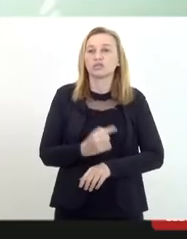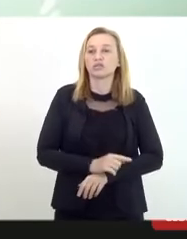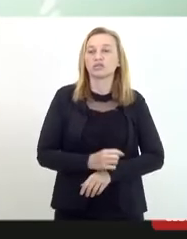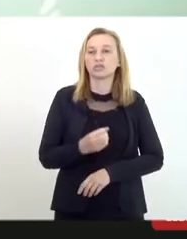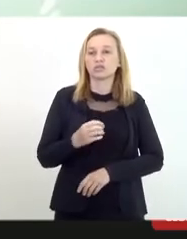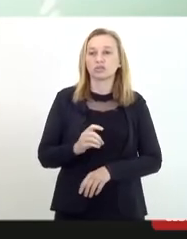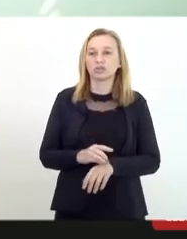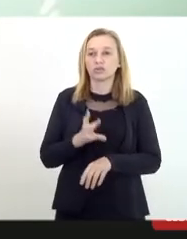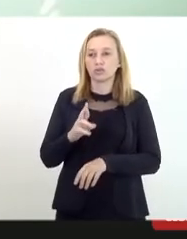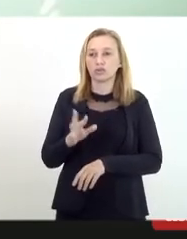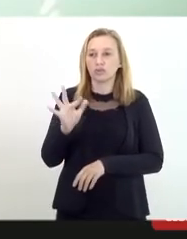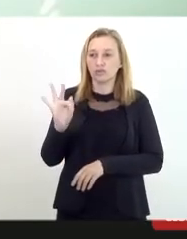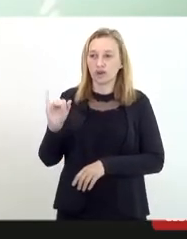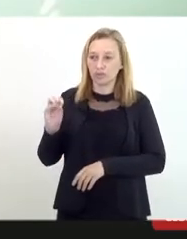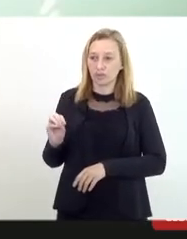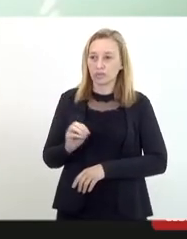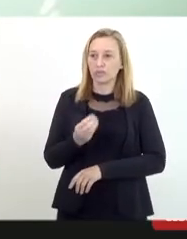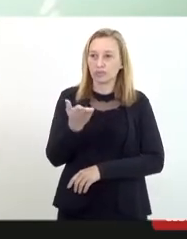Fábio, por favor.